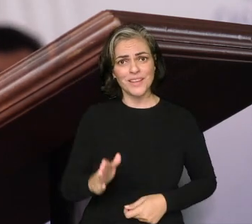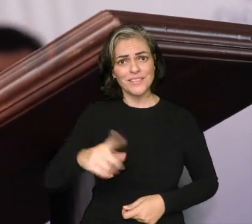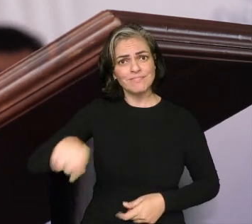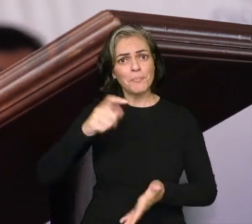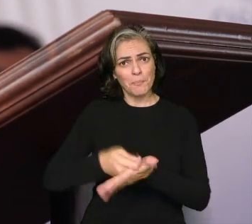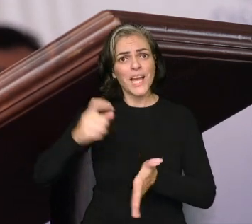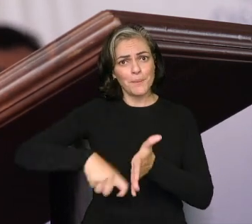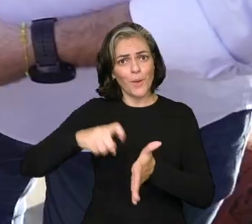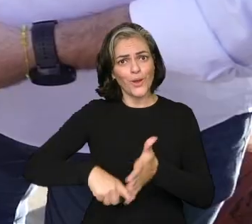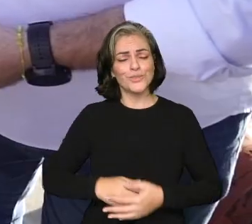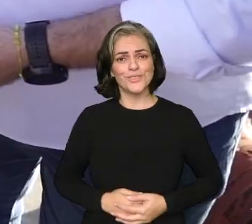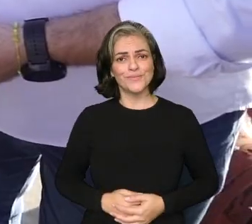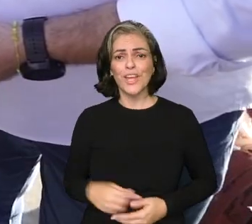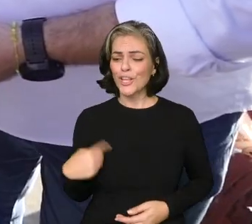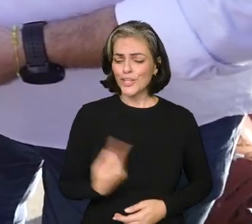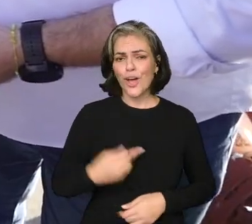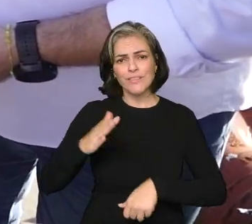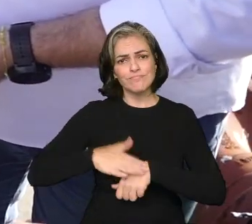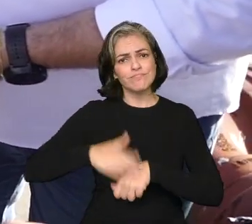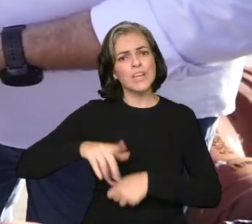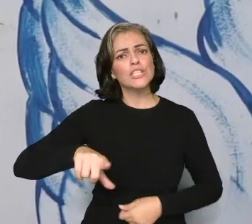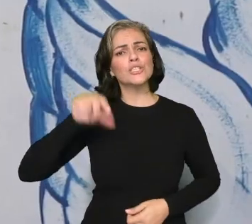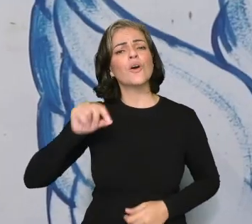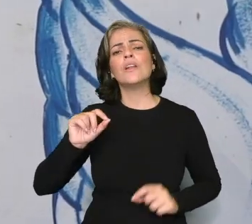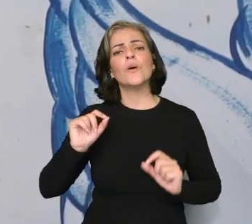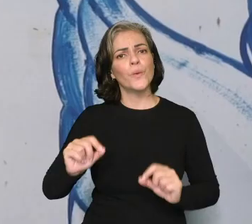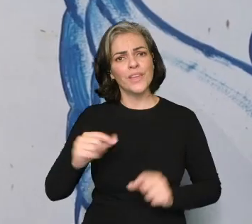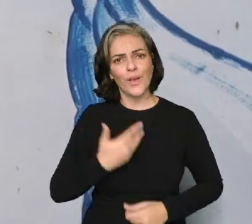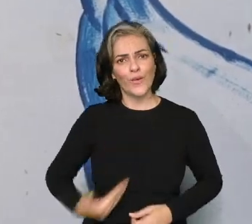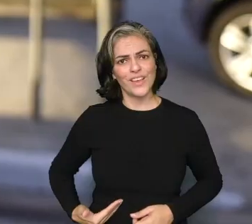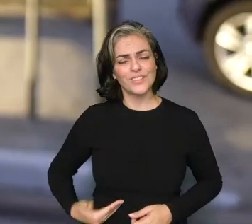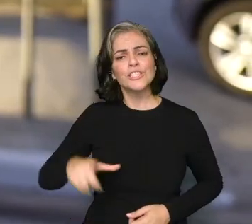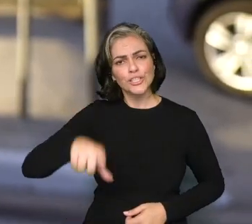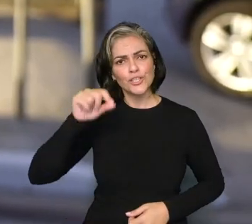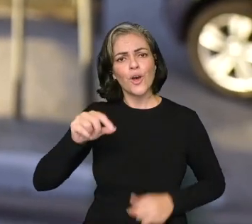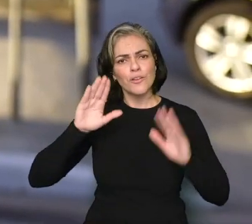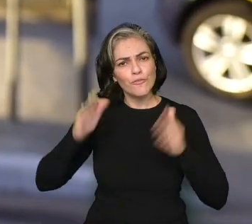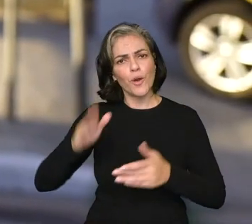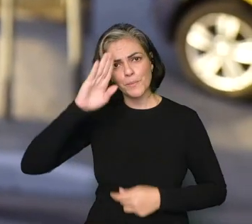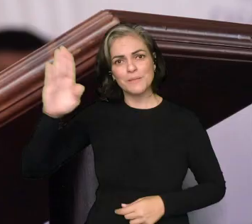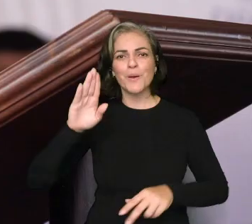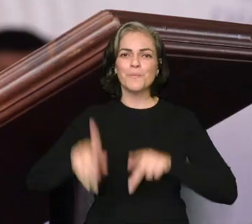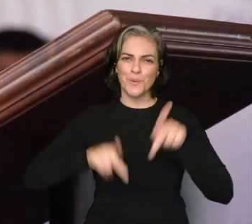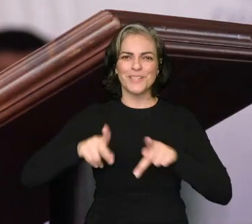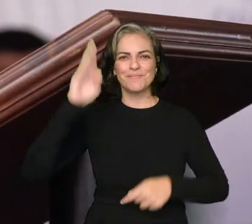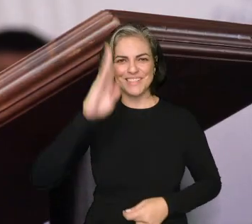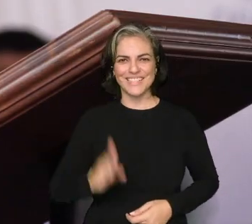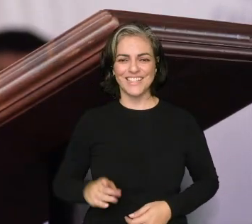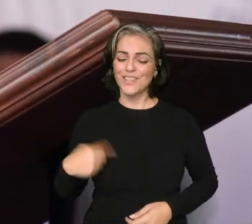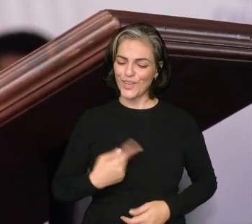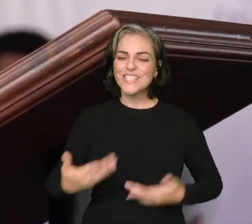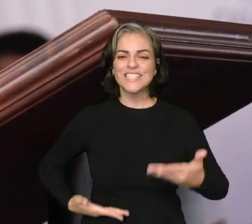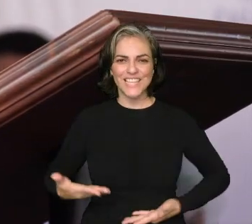e quem paga tributo. Porque nós fizemos uma opção e a opção desse governo é o povo brasileiro. Porque nós